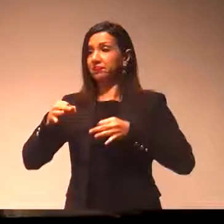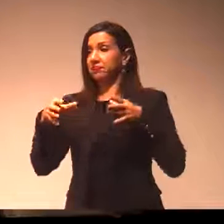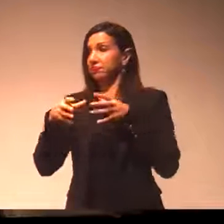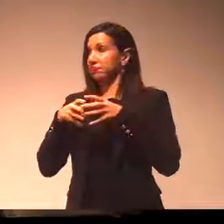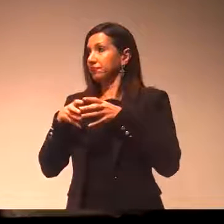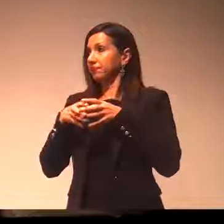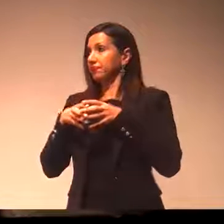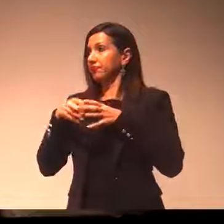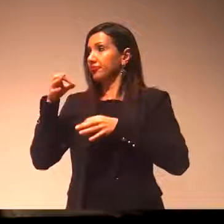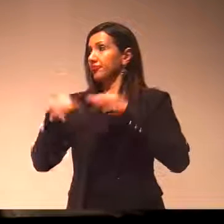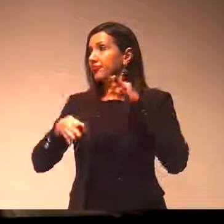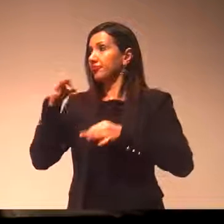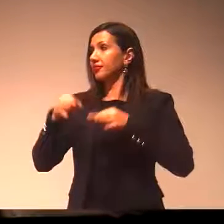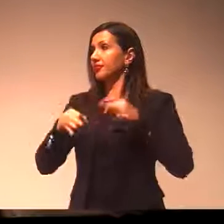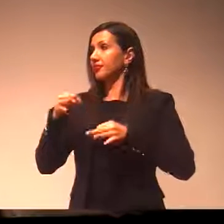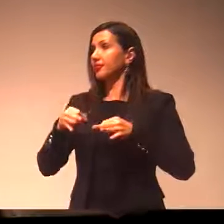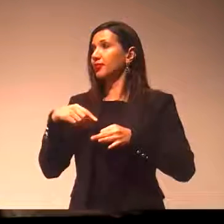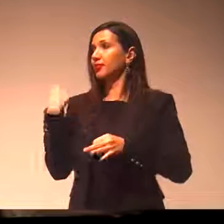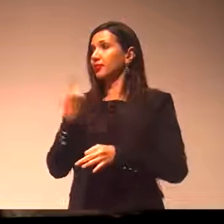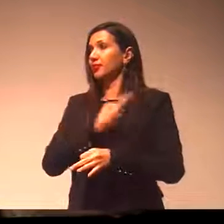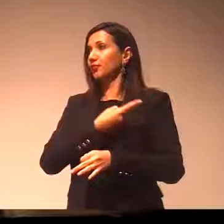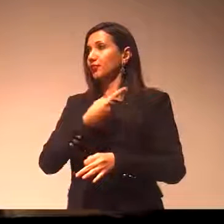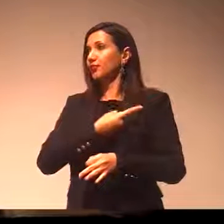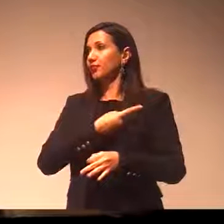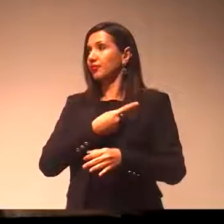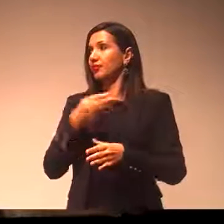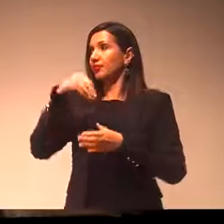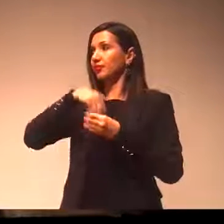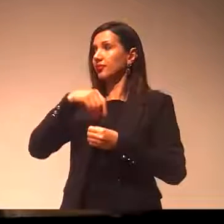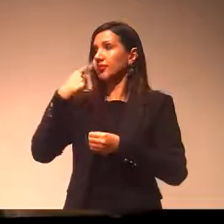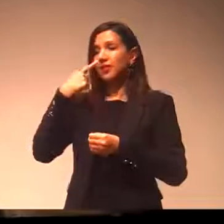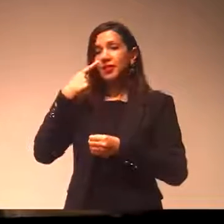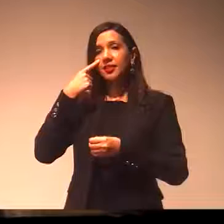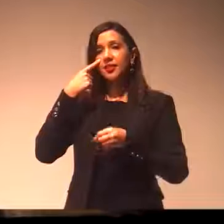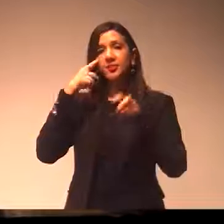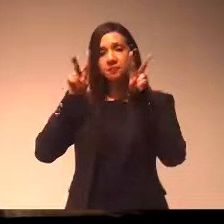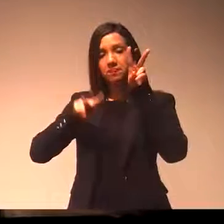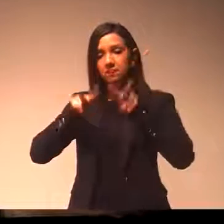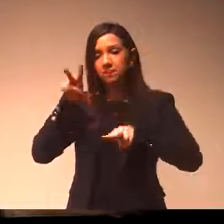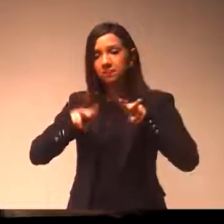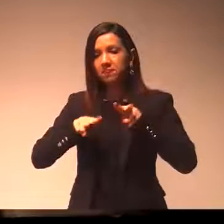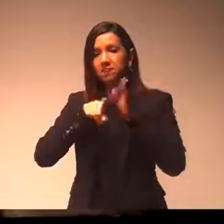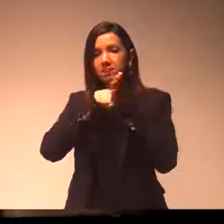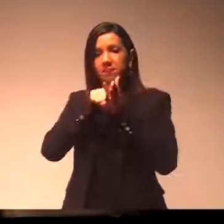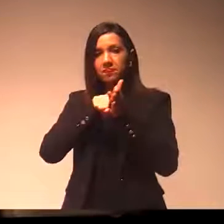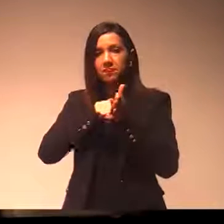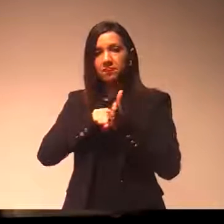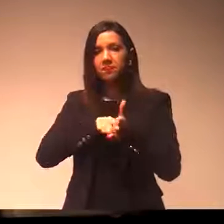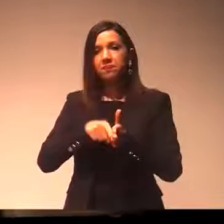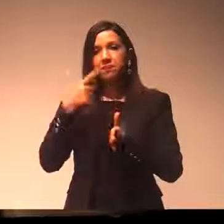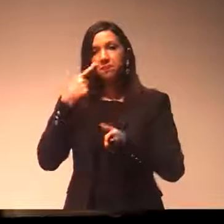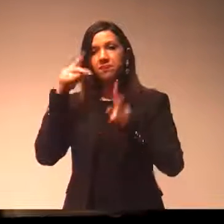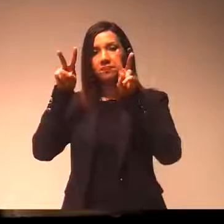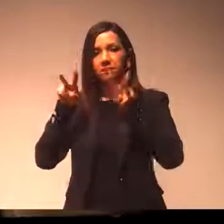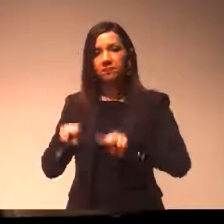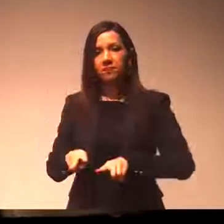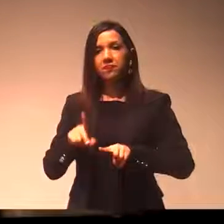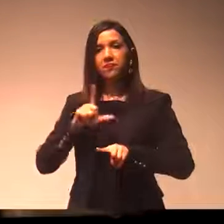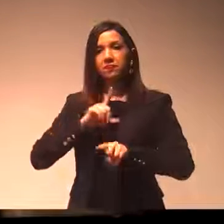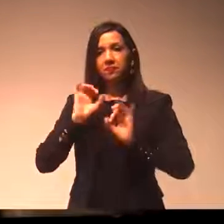departamento jurídico, junto com o LEG, está fazendo as devidas anotações e retificações que a tinha que fazer.